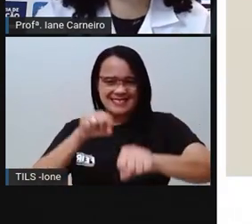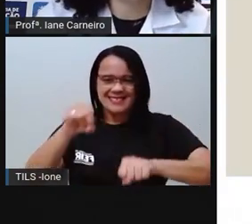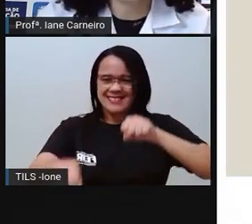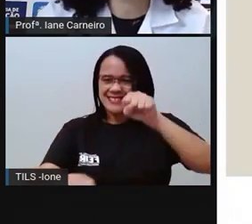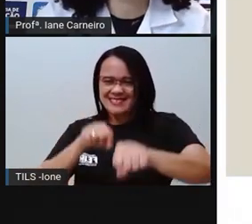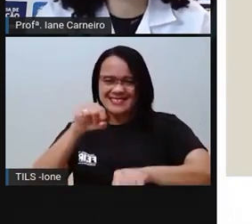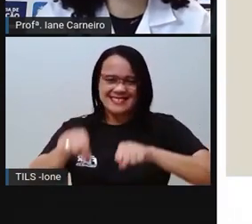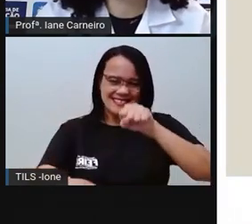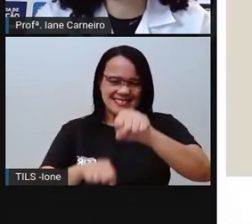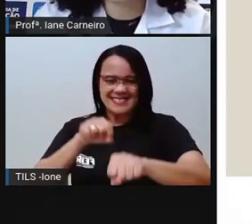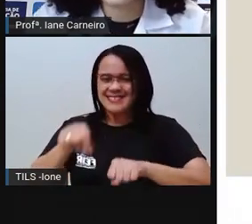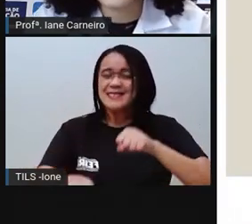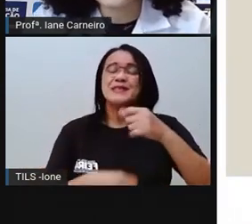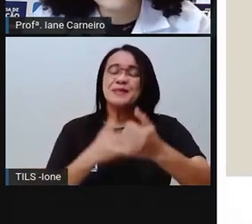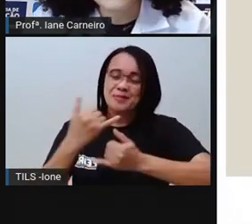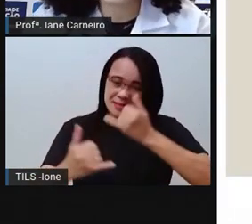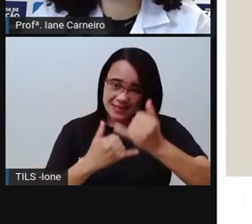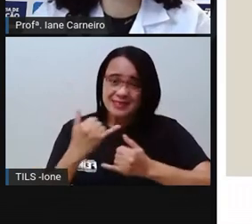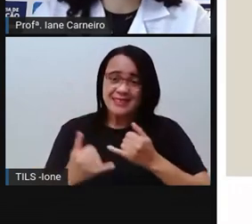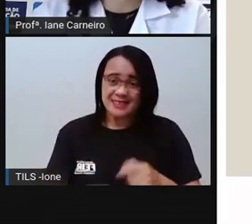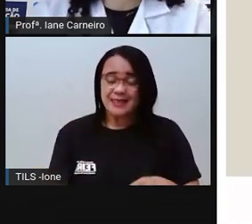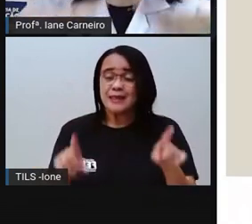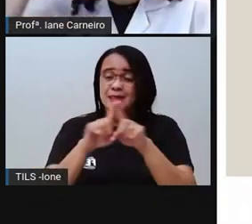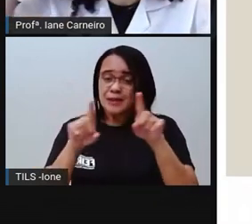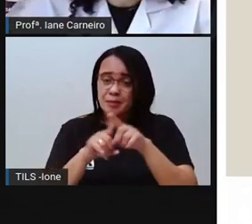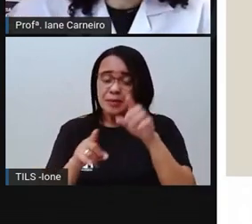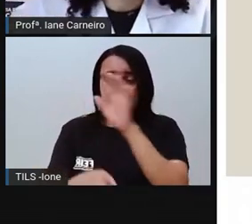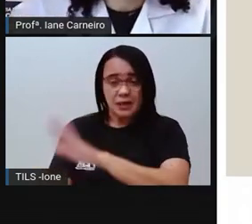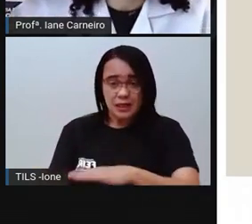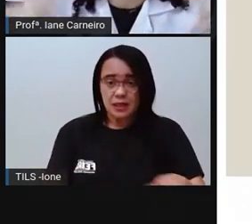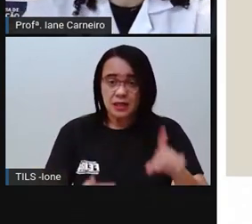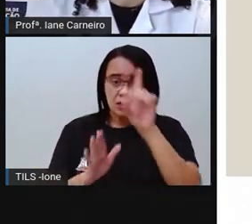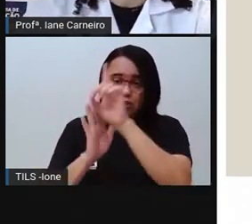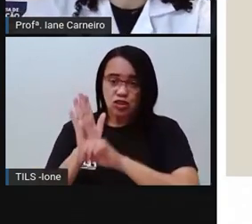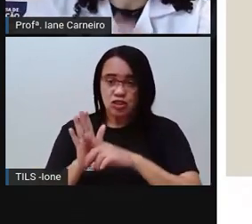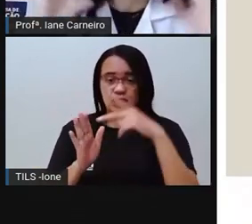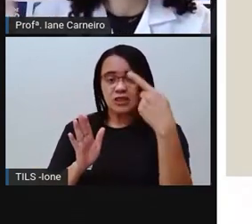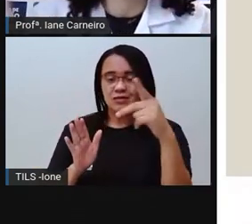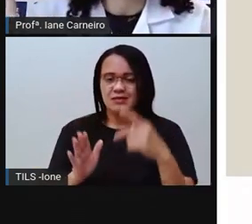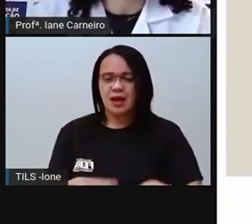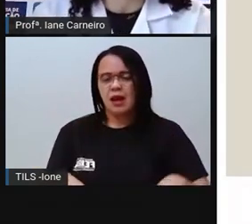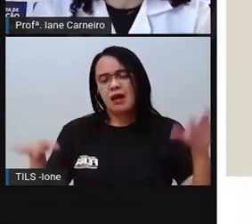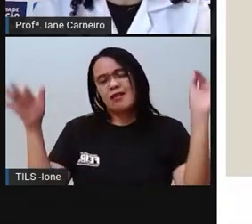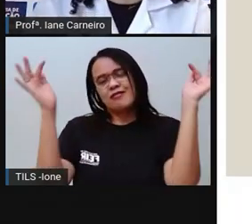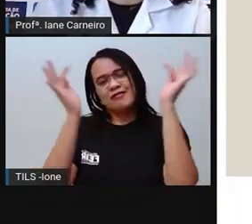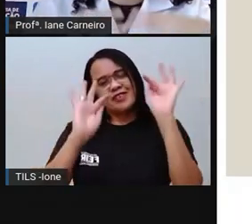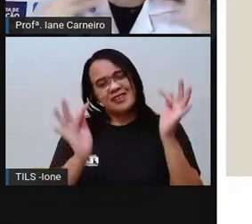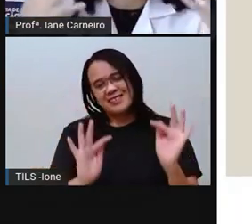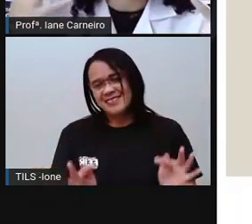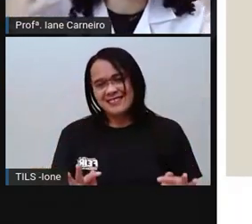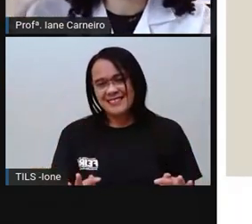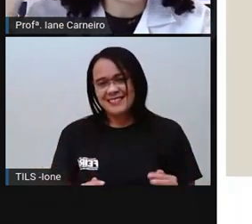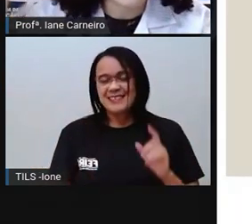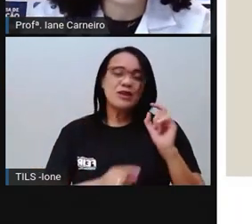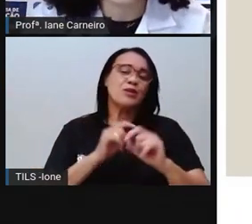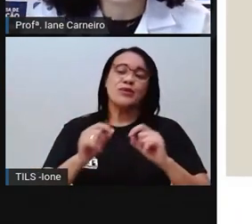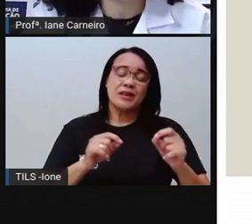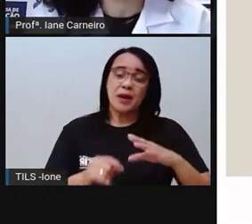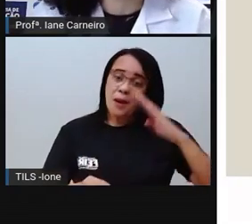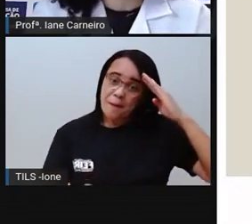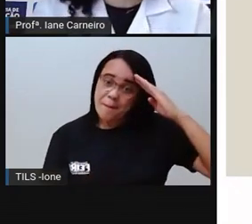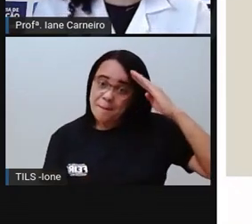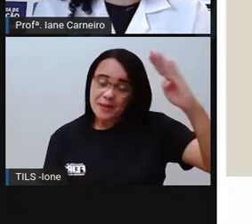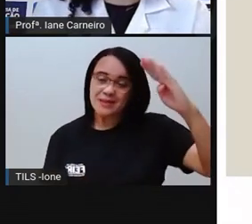Também, ó, a criança tem direito a ser feliz. E isso, gente, é o principal. Você tem direito a serem